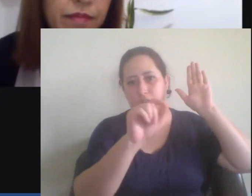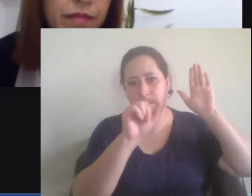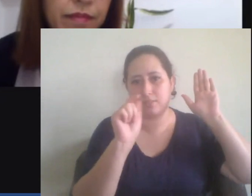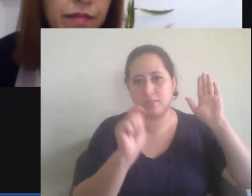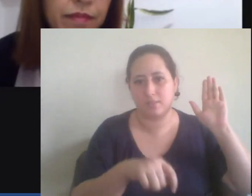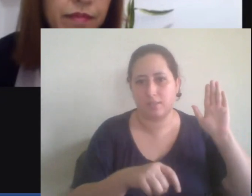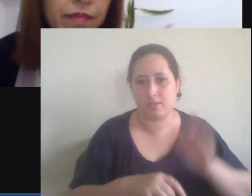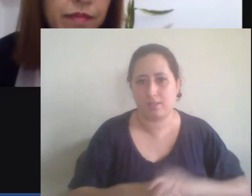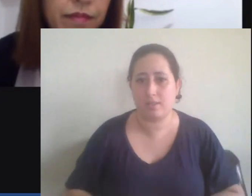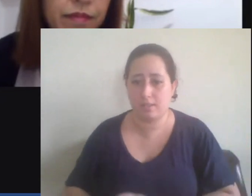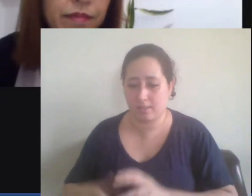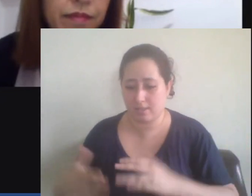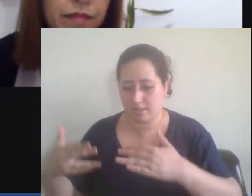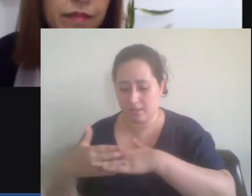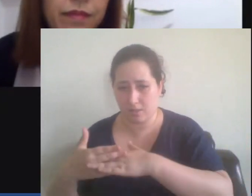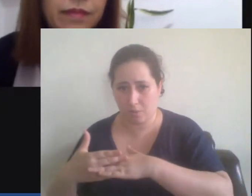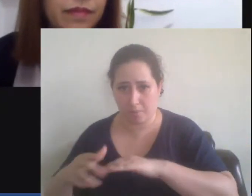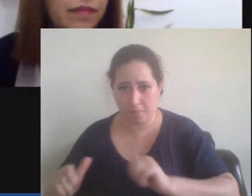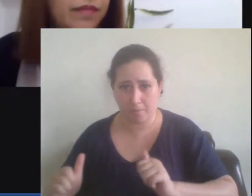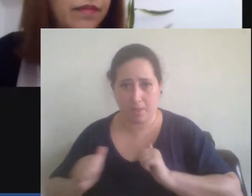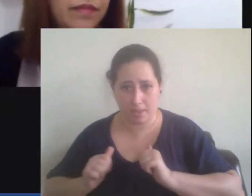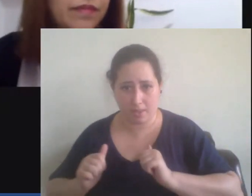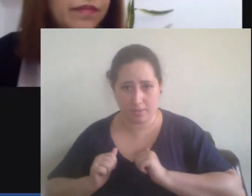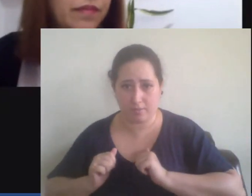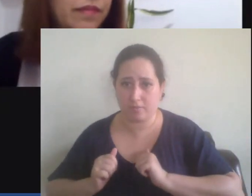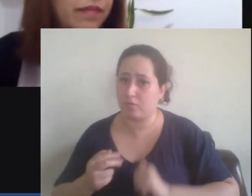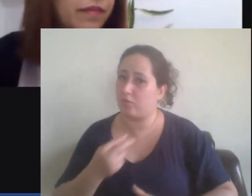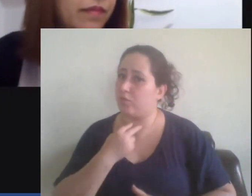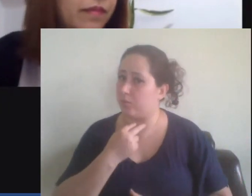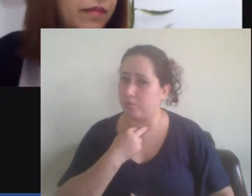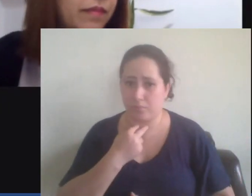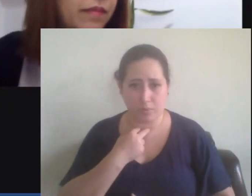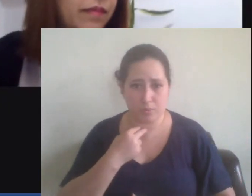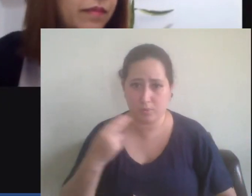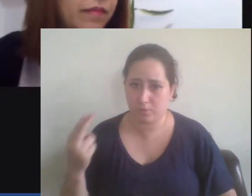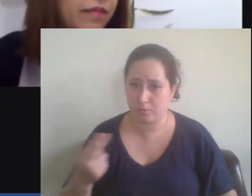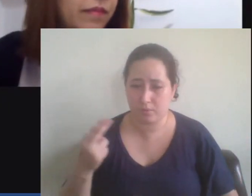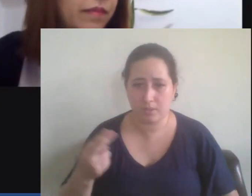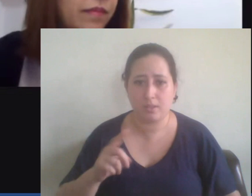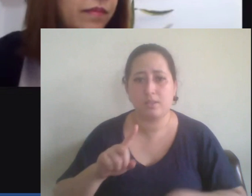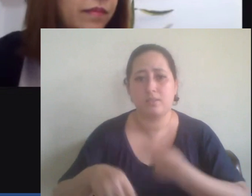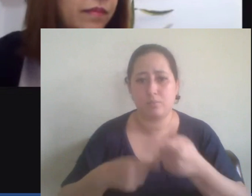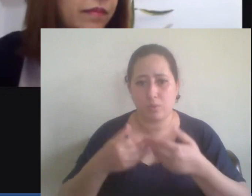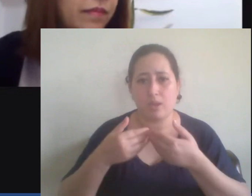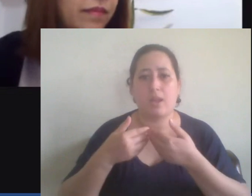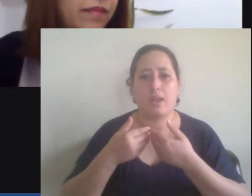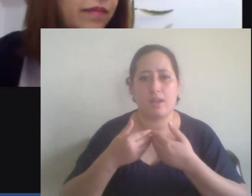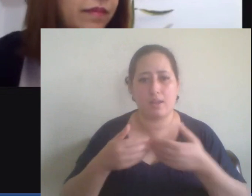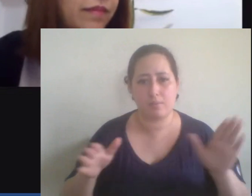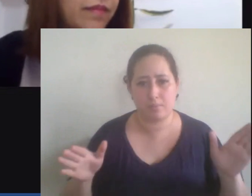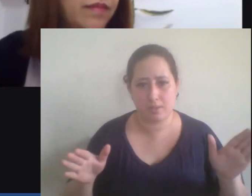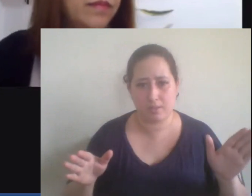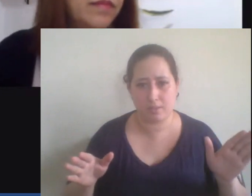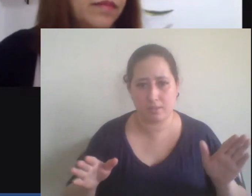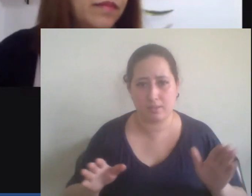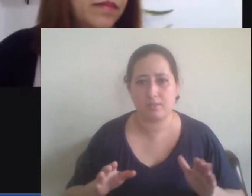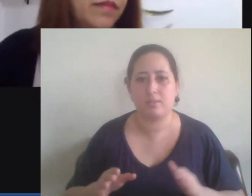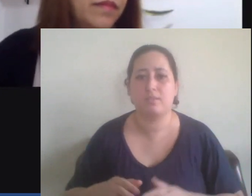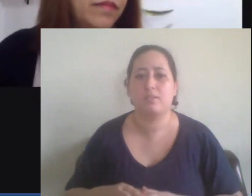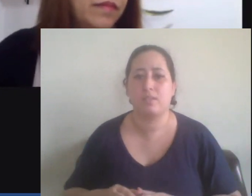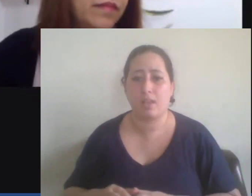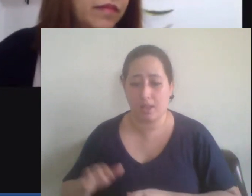passivo não podia depois de algum tempo foi aberto para que ele pudesse